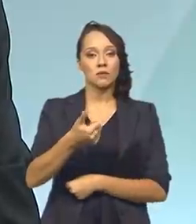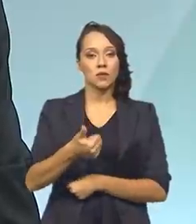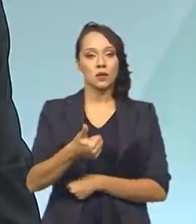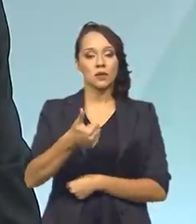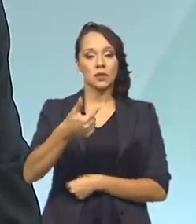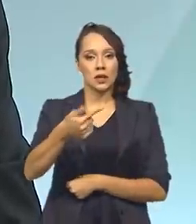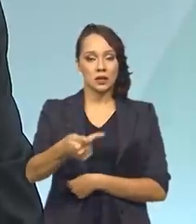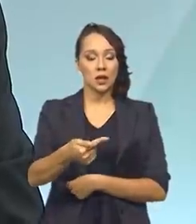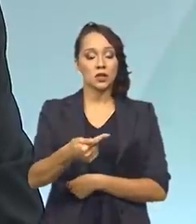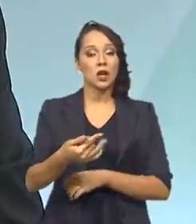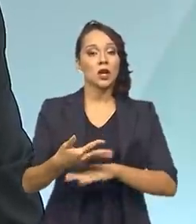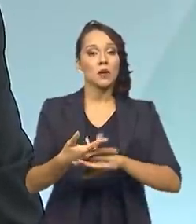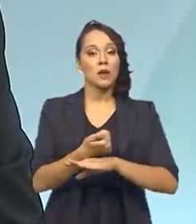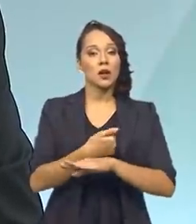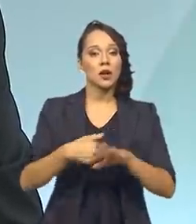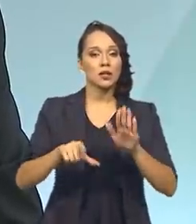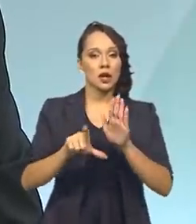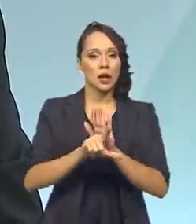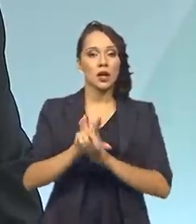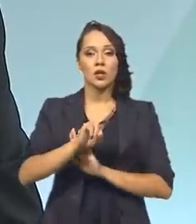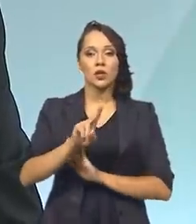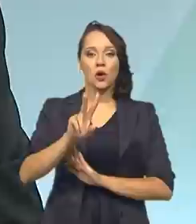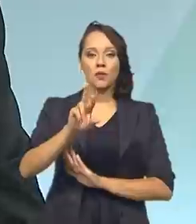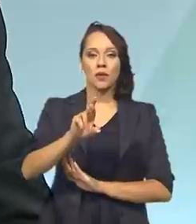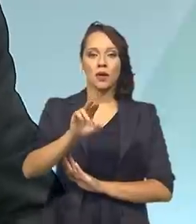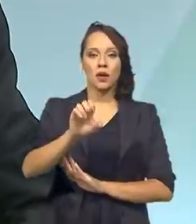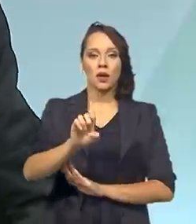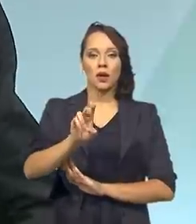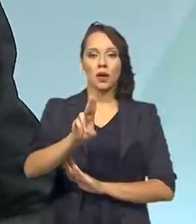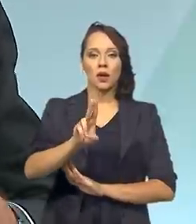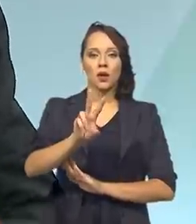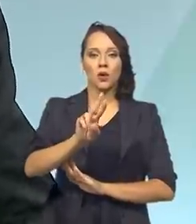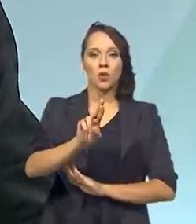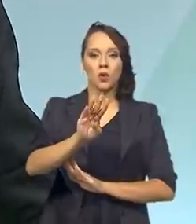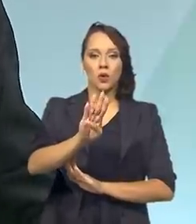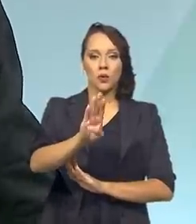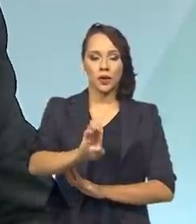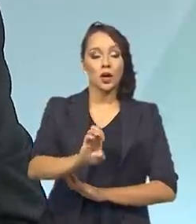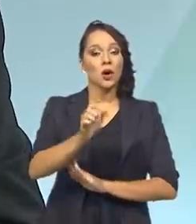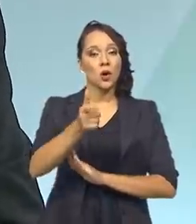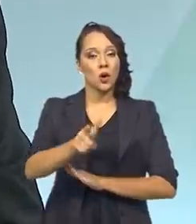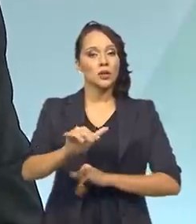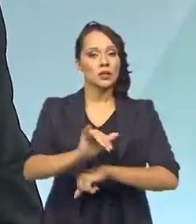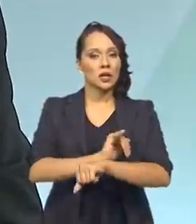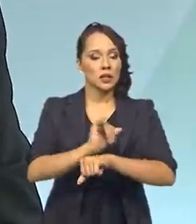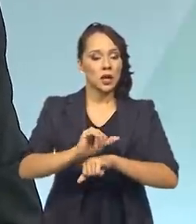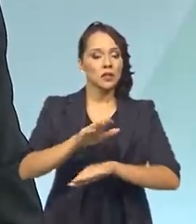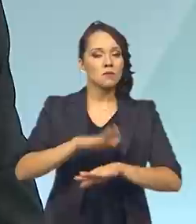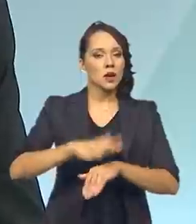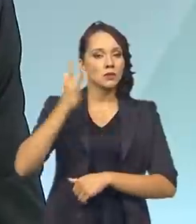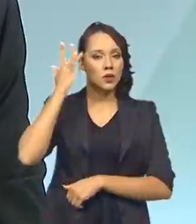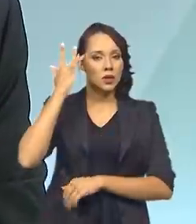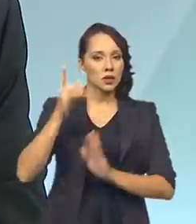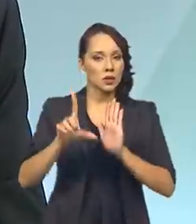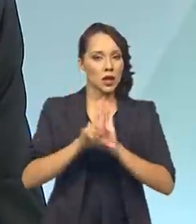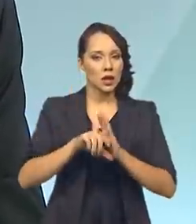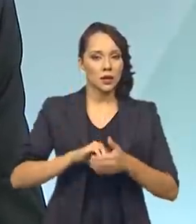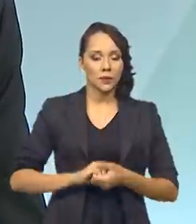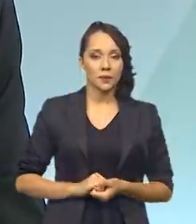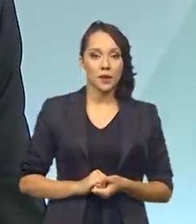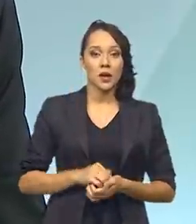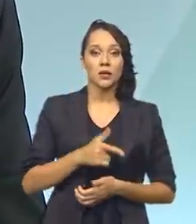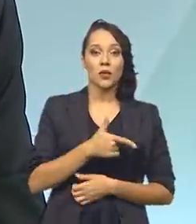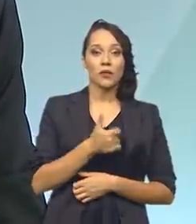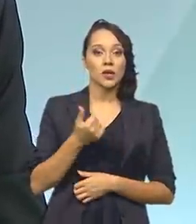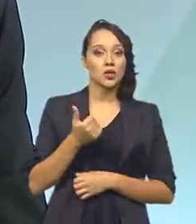essa lei do ano 2000, chamada REURB, que deu outros instrumentos e modernizou a legislação. São 21